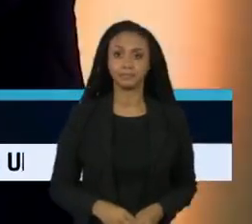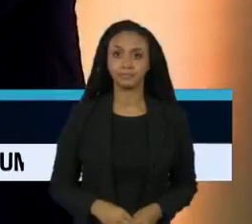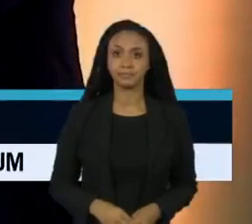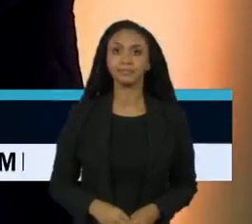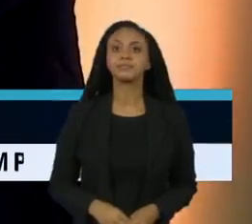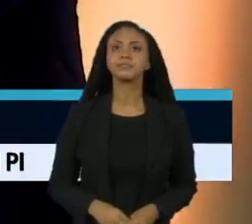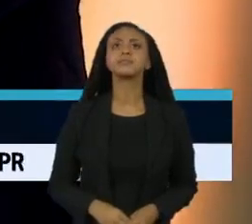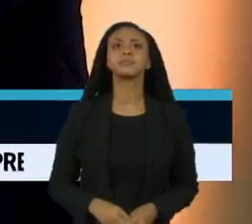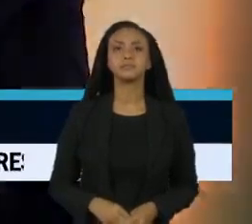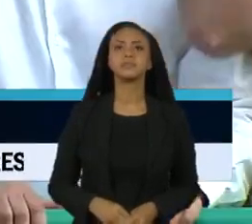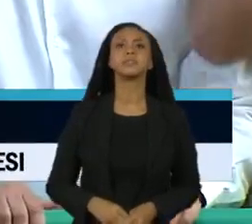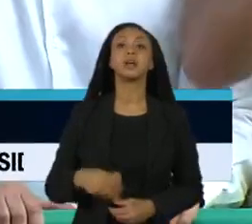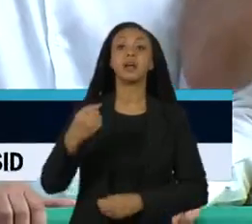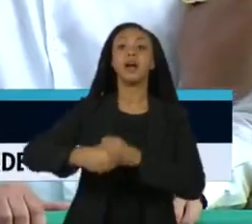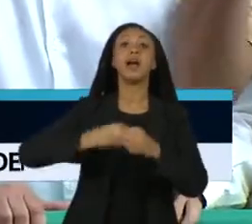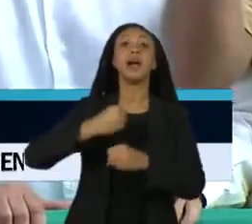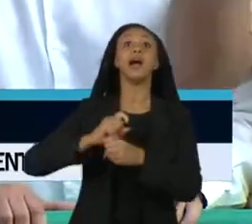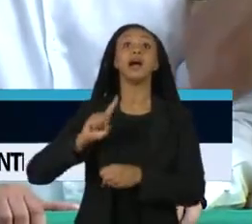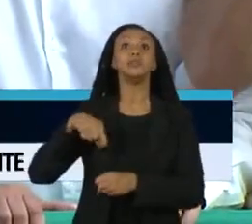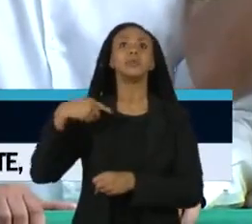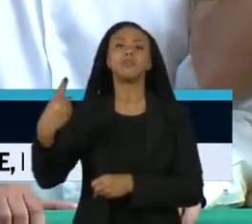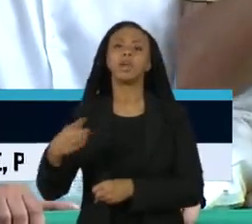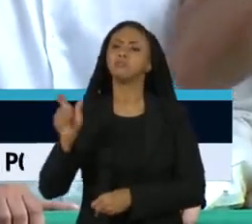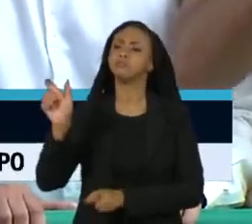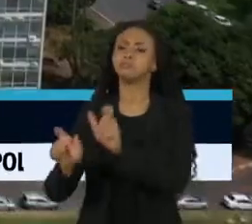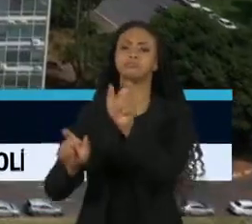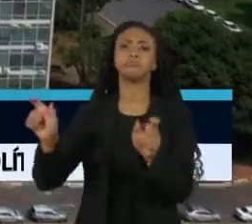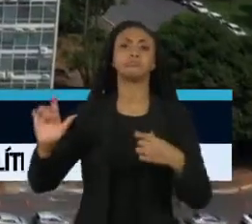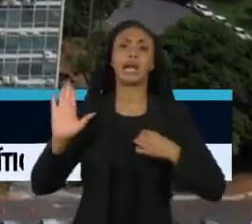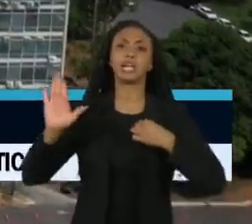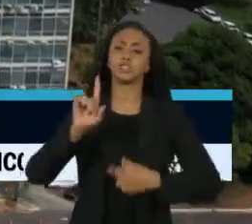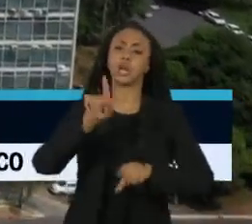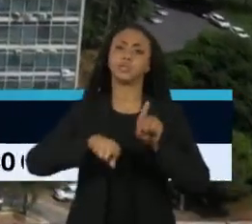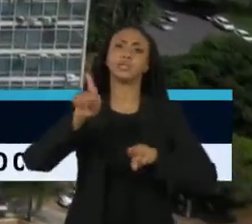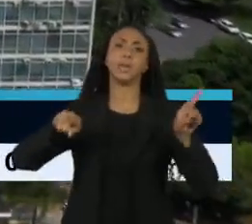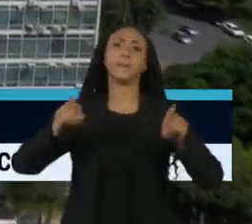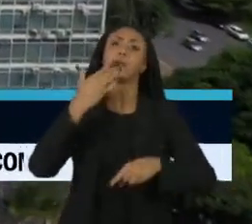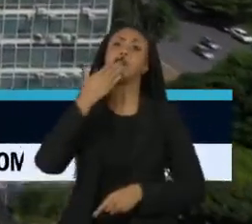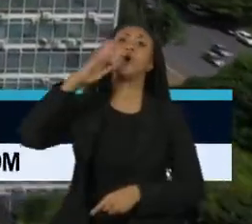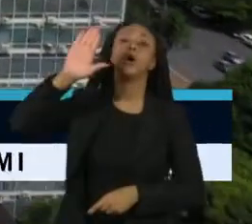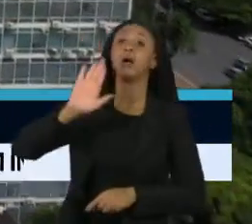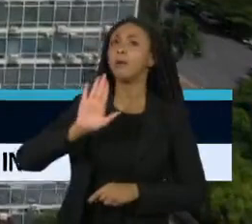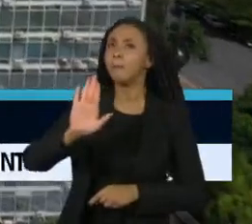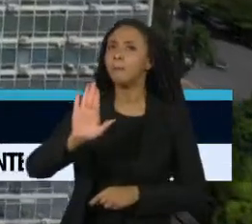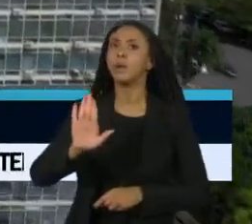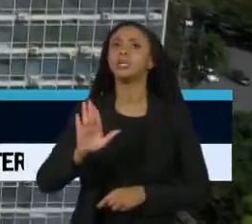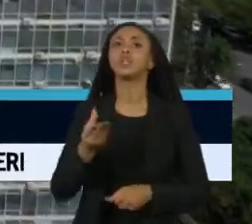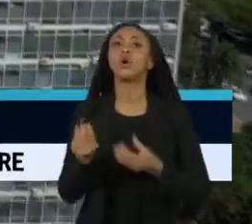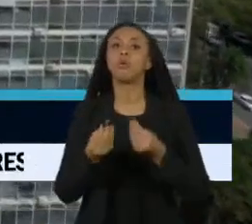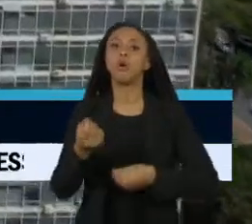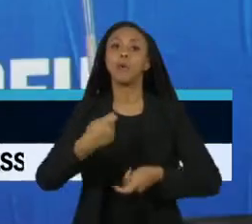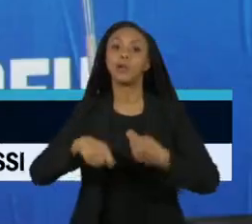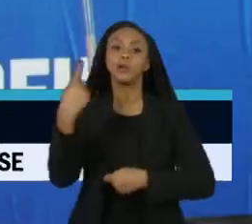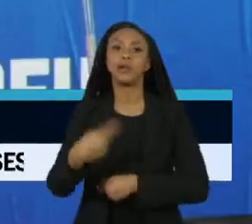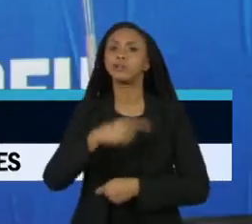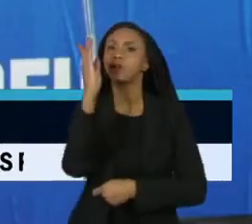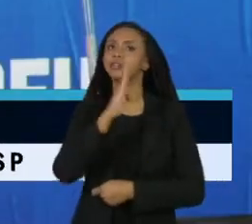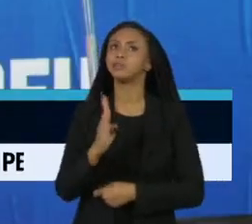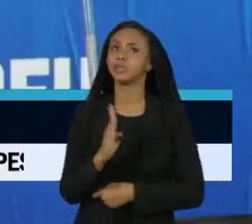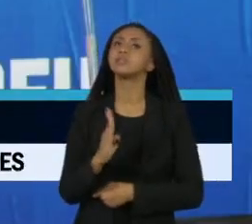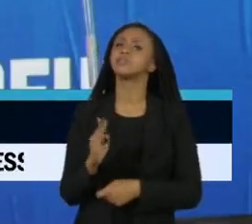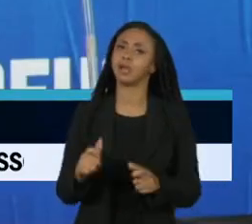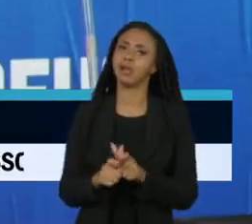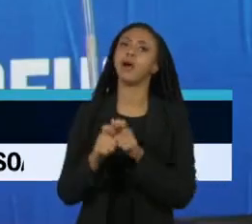As promessas para o ano que vem mudam de um candidato para outro, mas as preocupações com os números da economia brasileira são